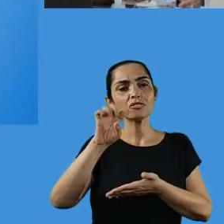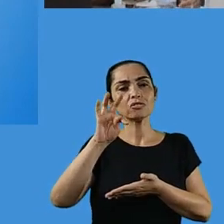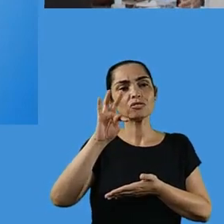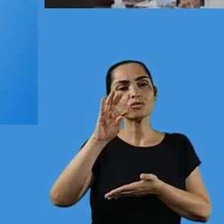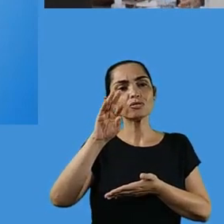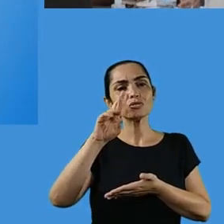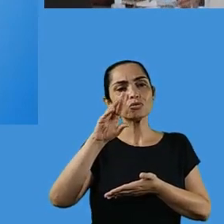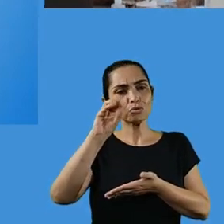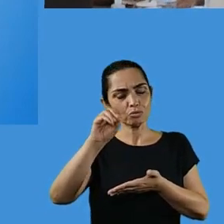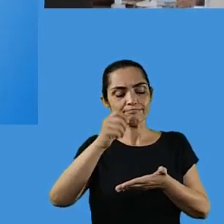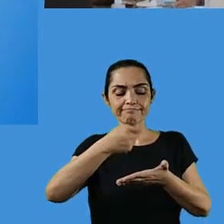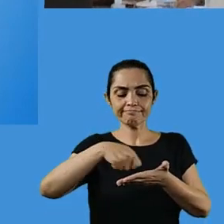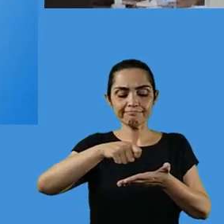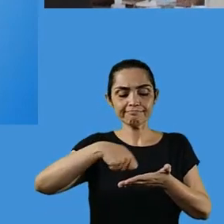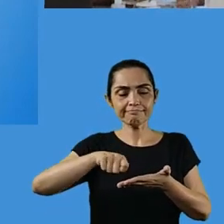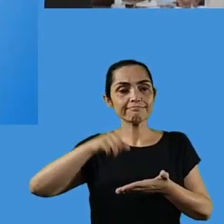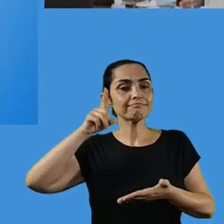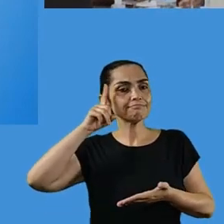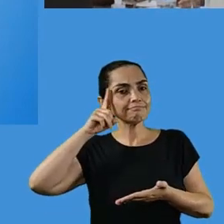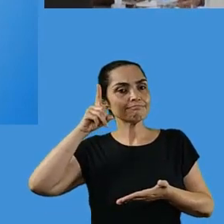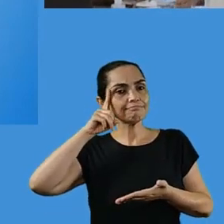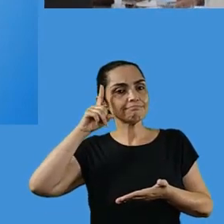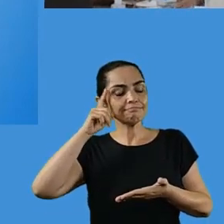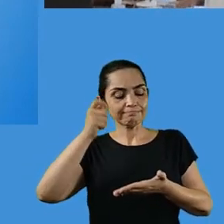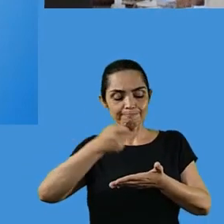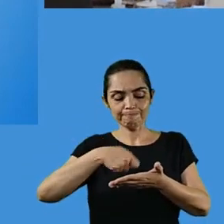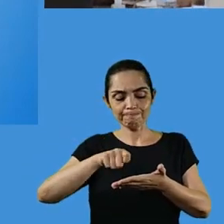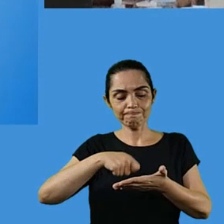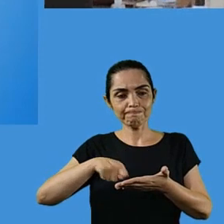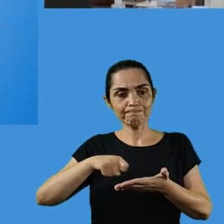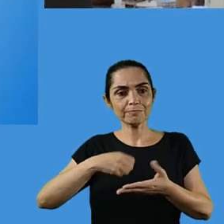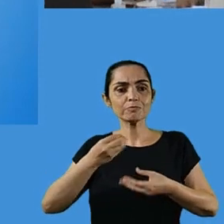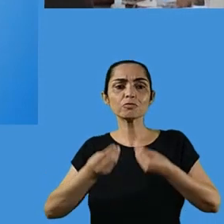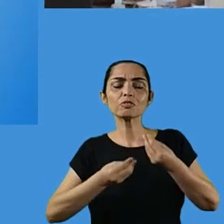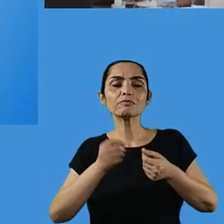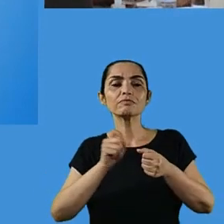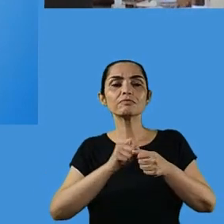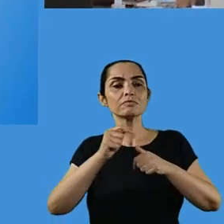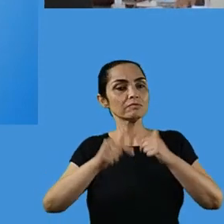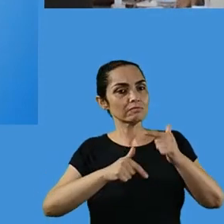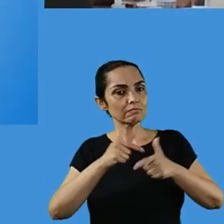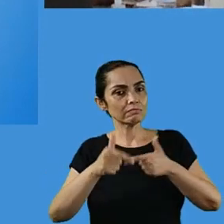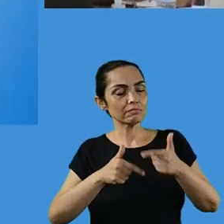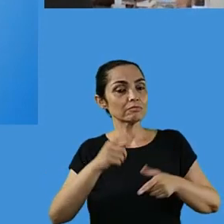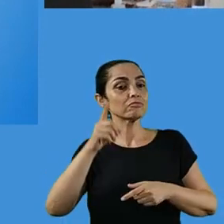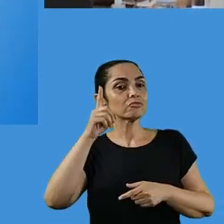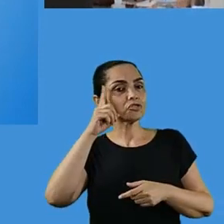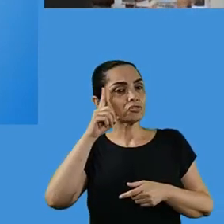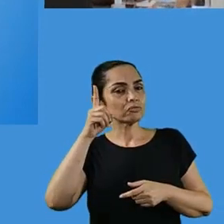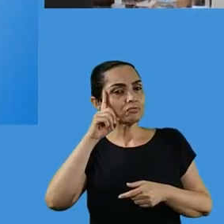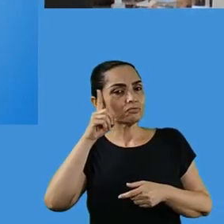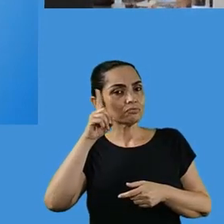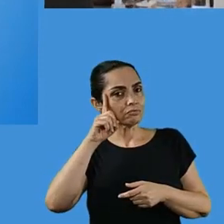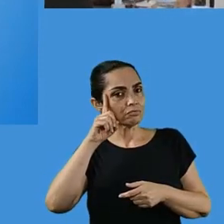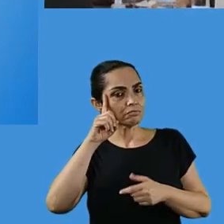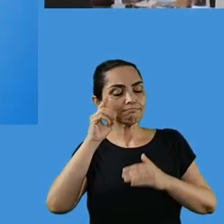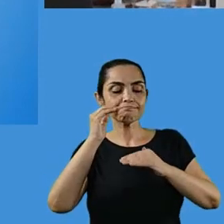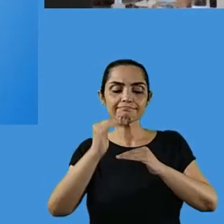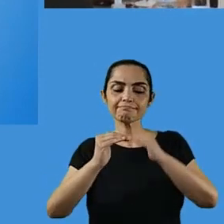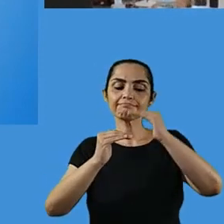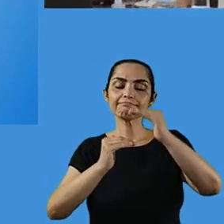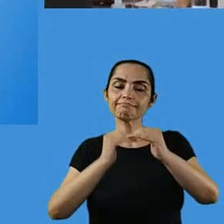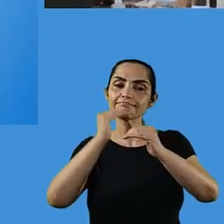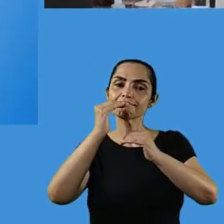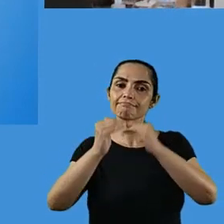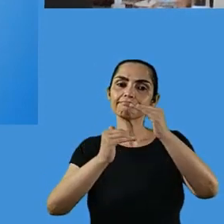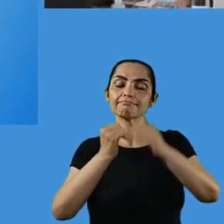orientar as minhas próximas ações. Não um registro para ser guardado, mas como um itinerário, um retorno para ser